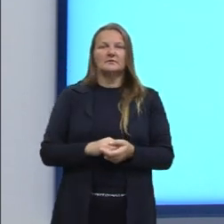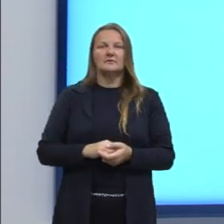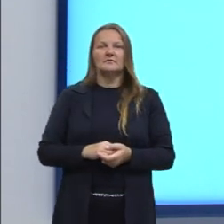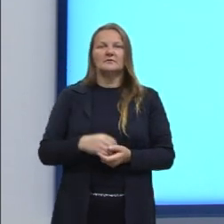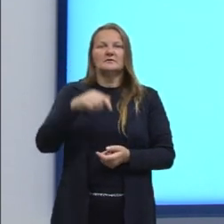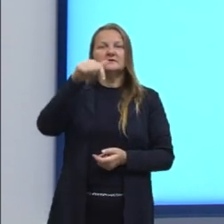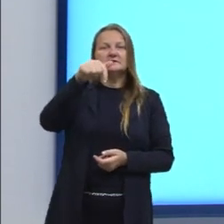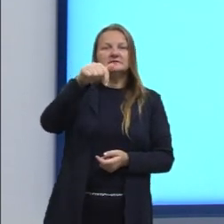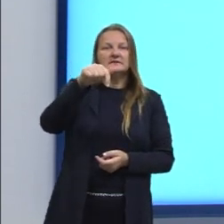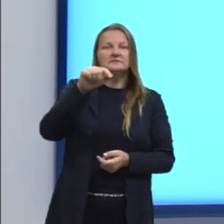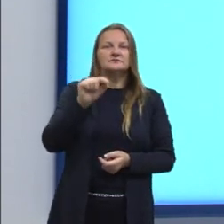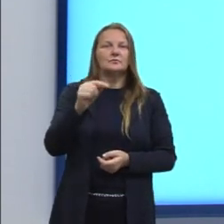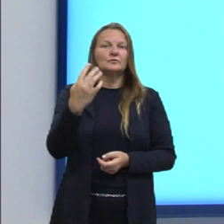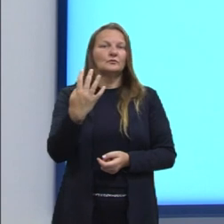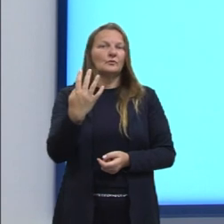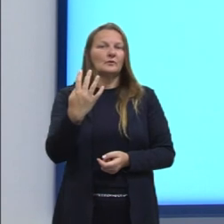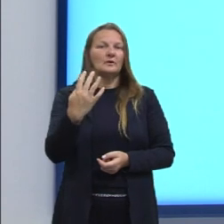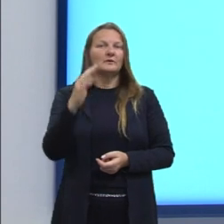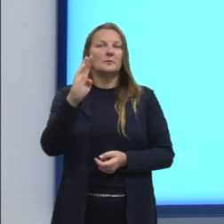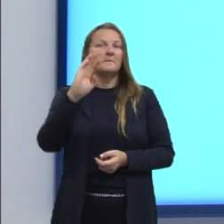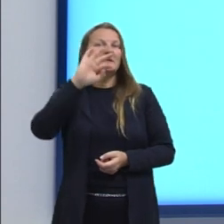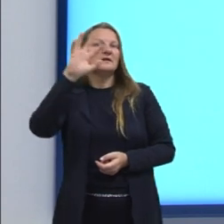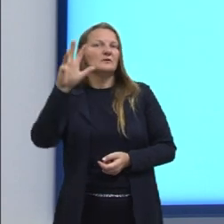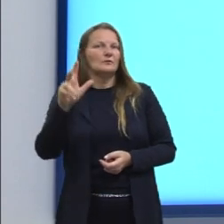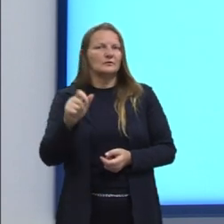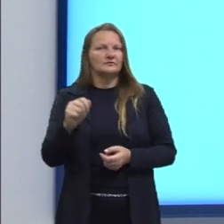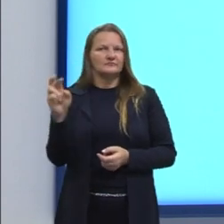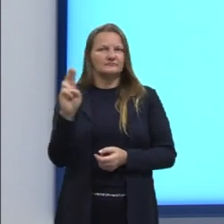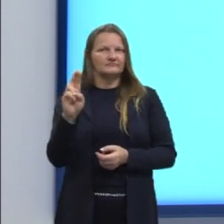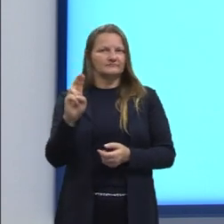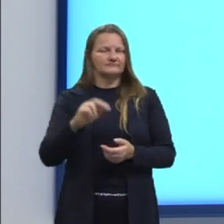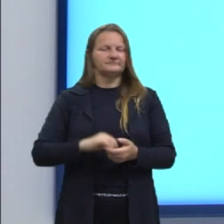7,4 bilhões de reais.